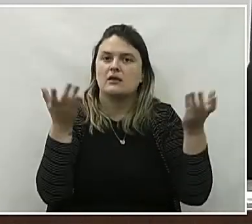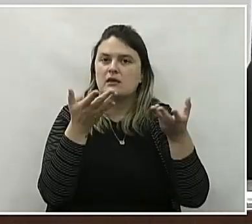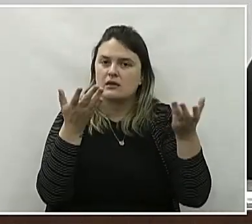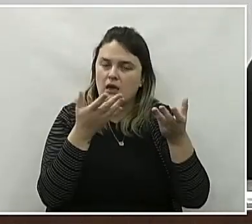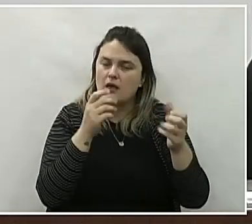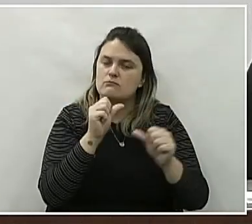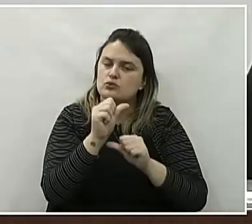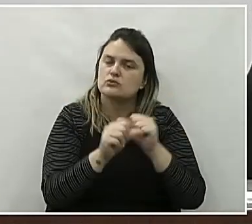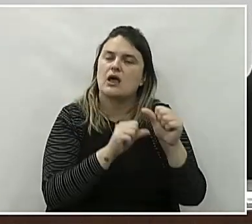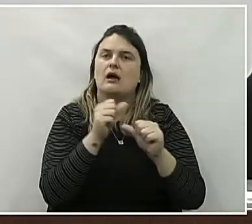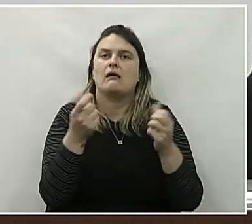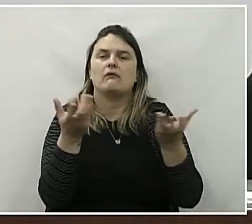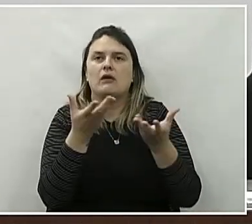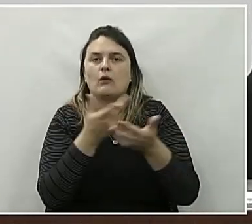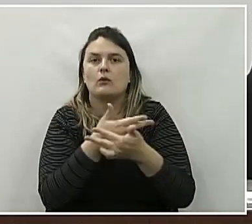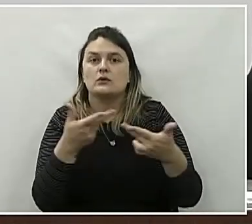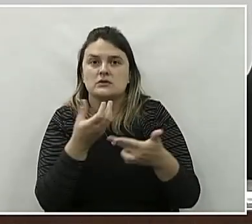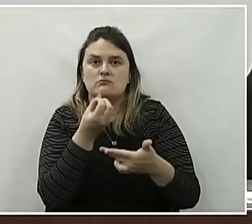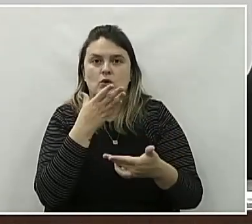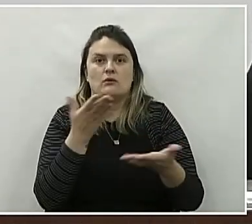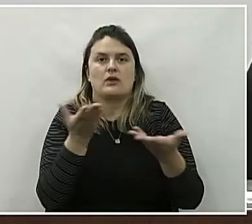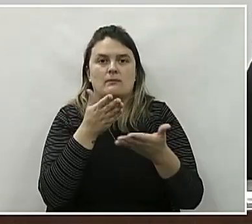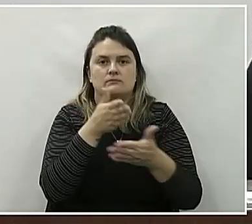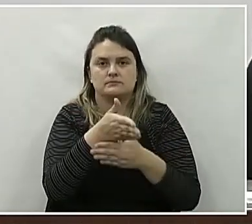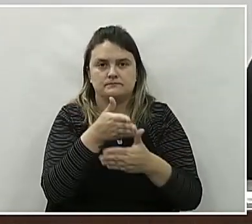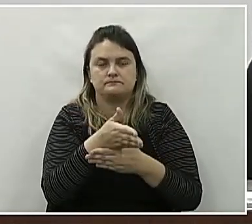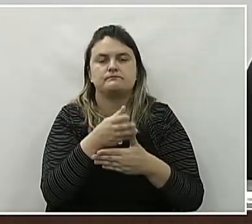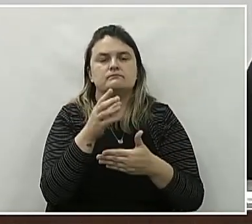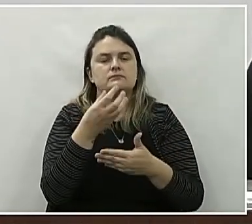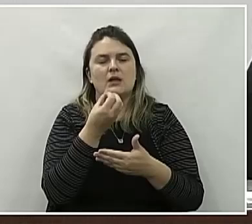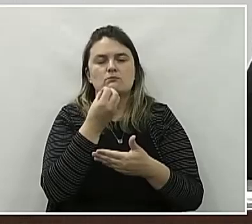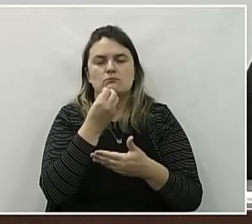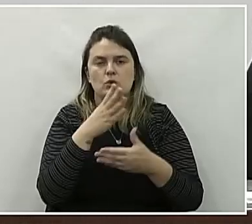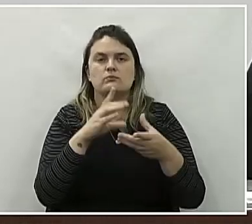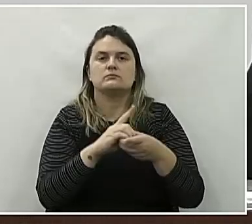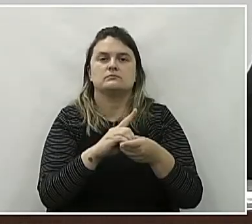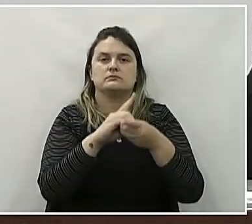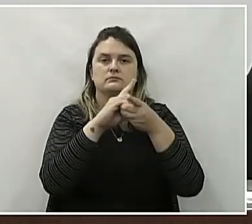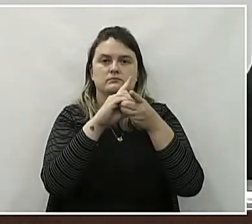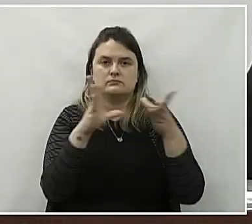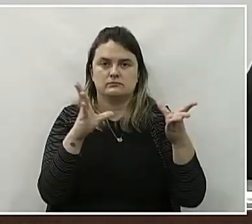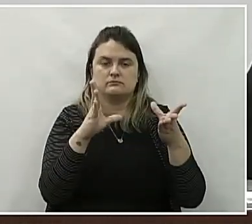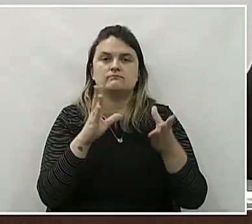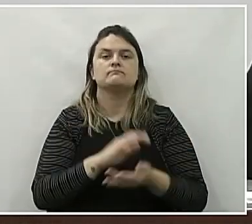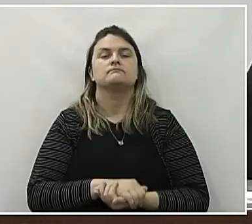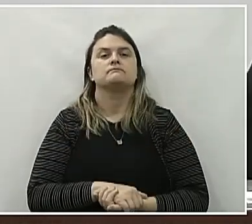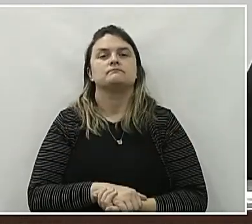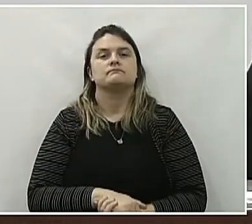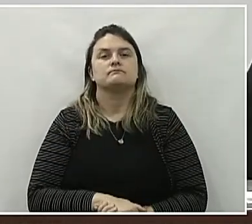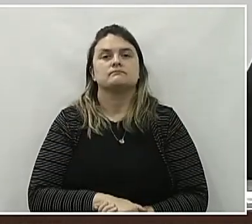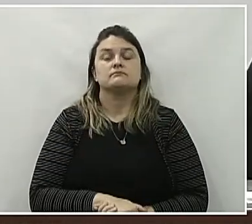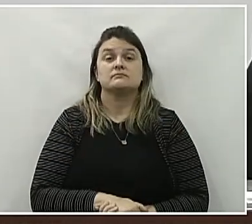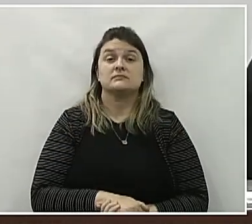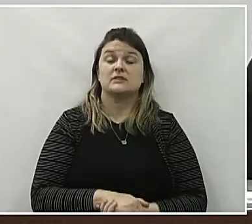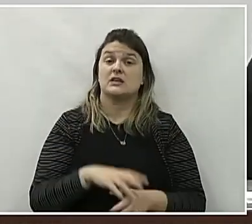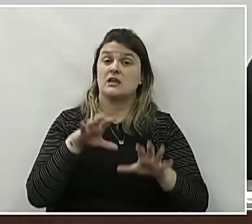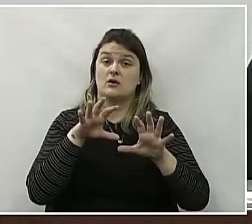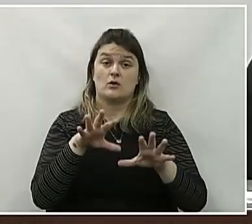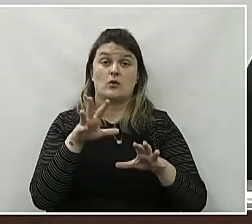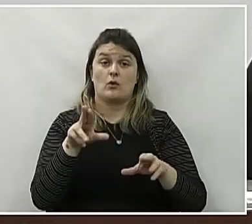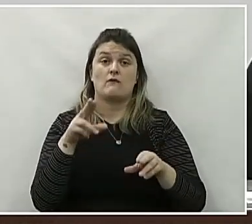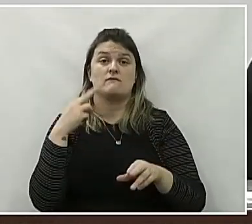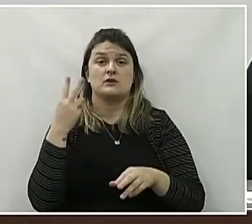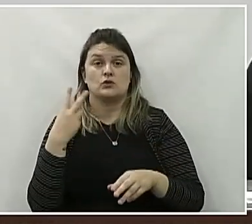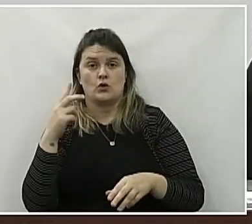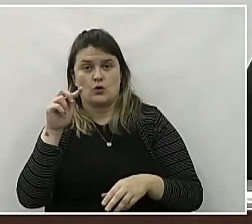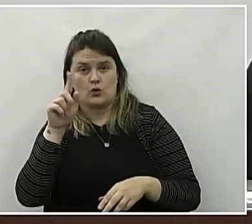muitas vezes participar, então isso é bom para a democracia, infelizmente, assim como o vereador